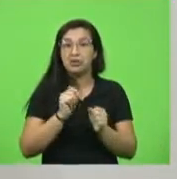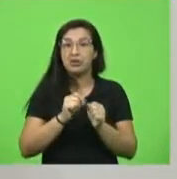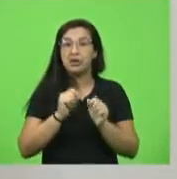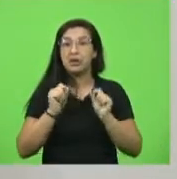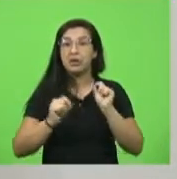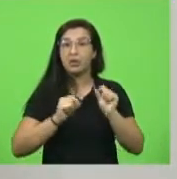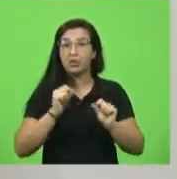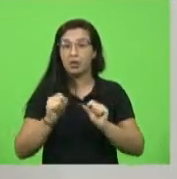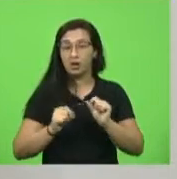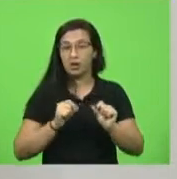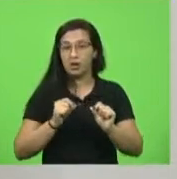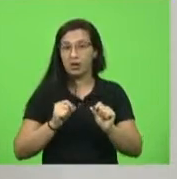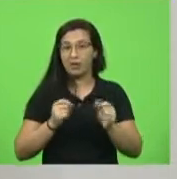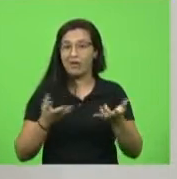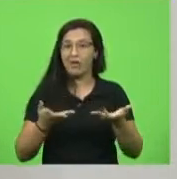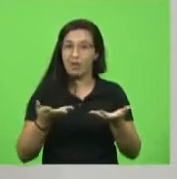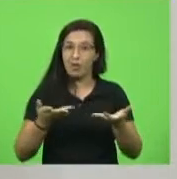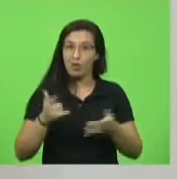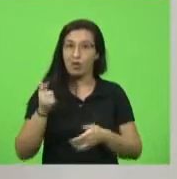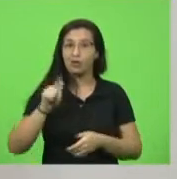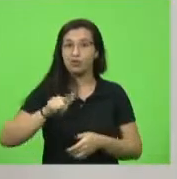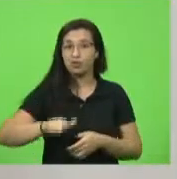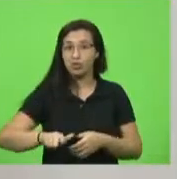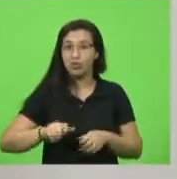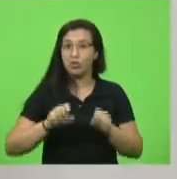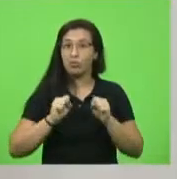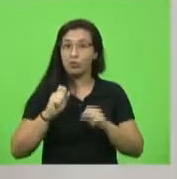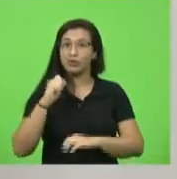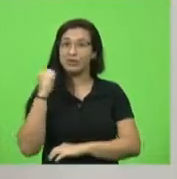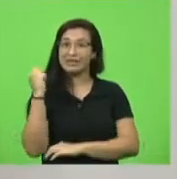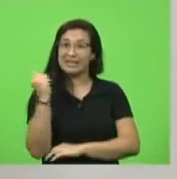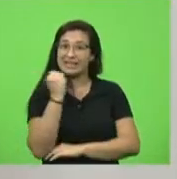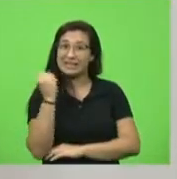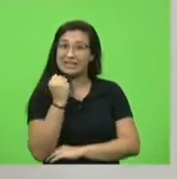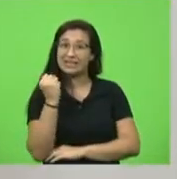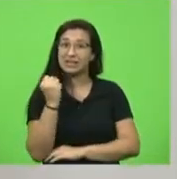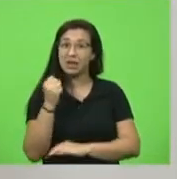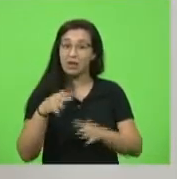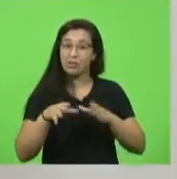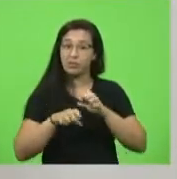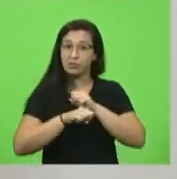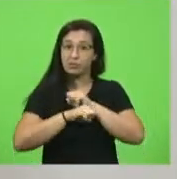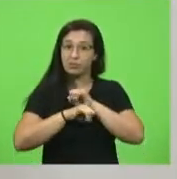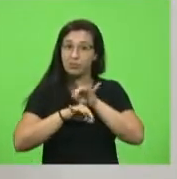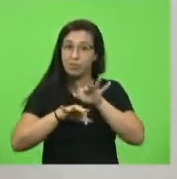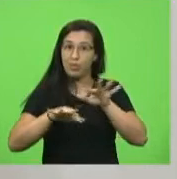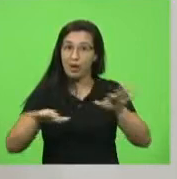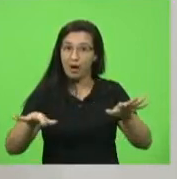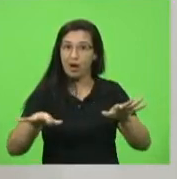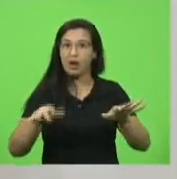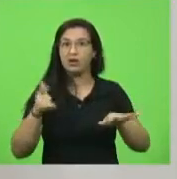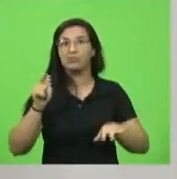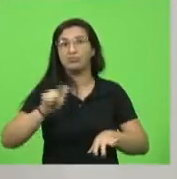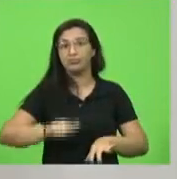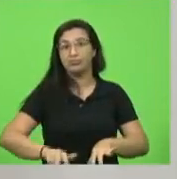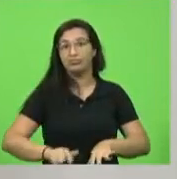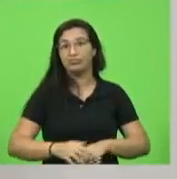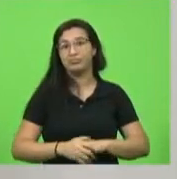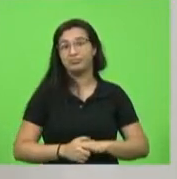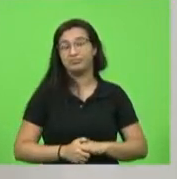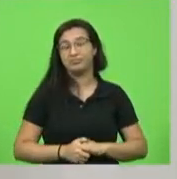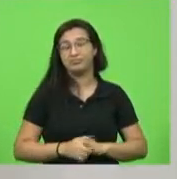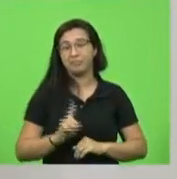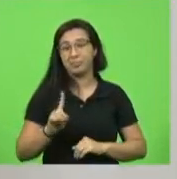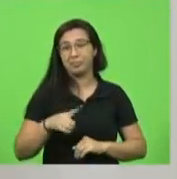nós estamos vivendo um tempo de potencial gravíssimo de expansão dessa doença de novo. E,